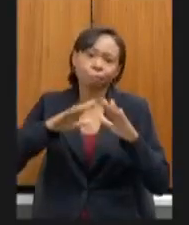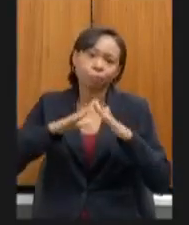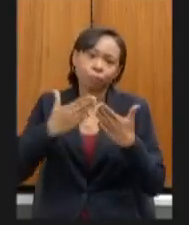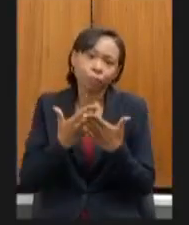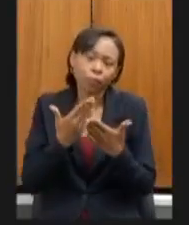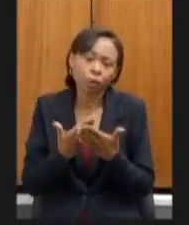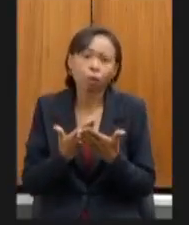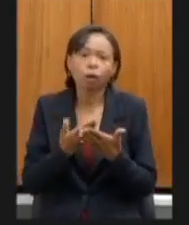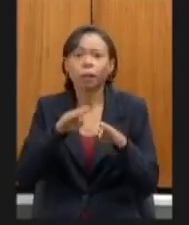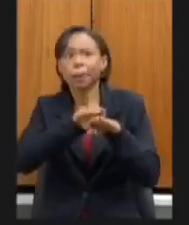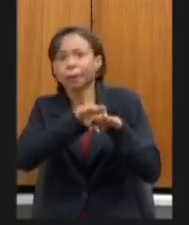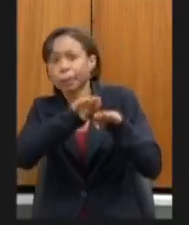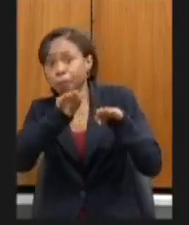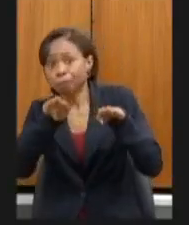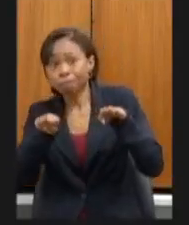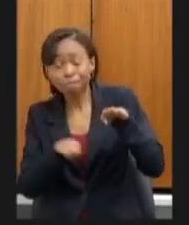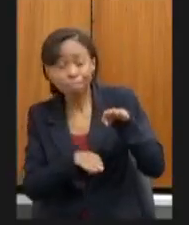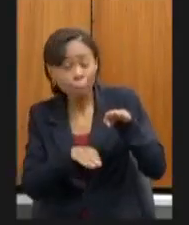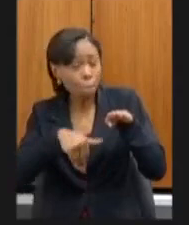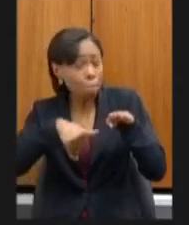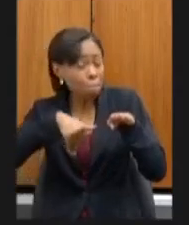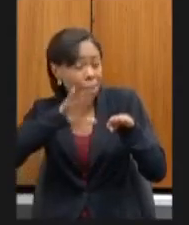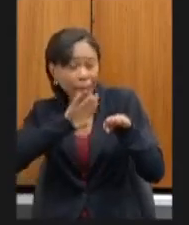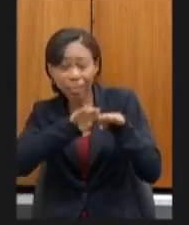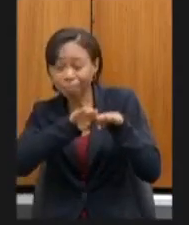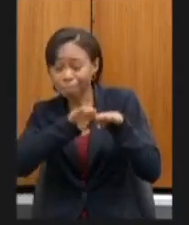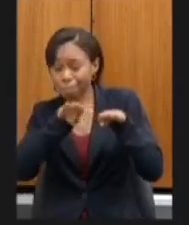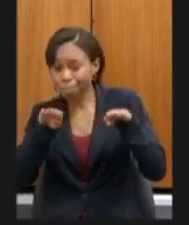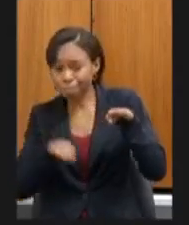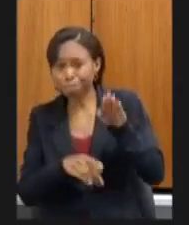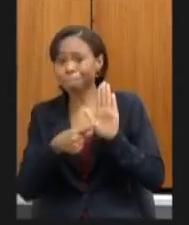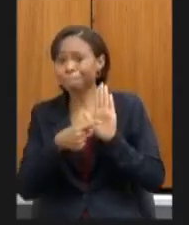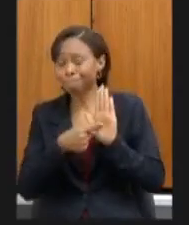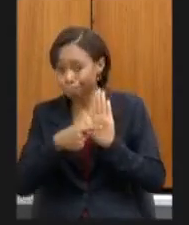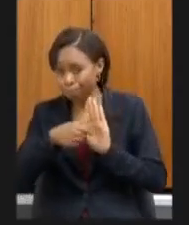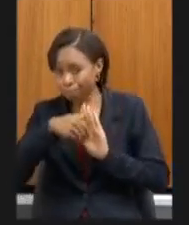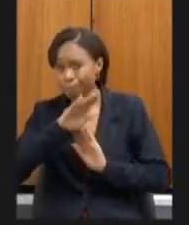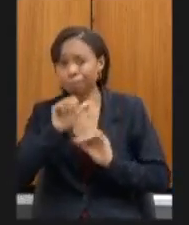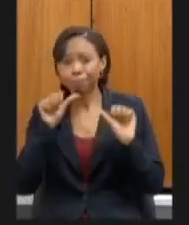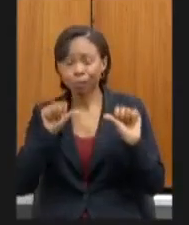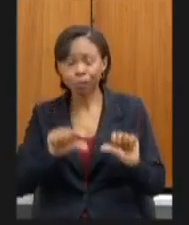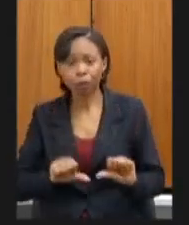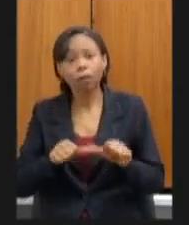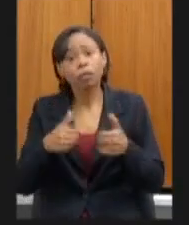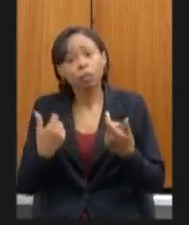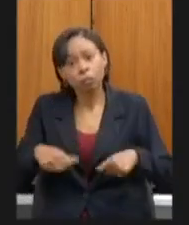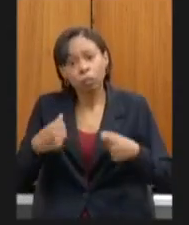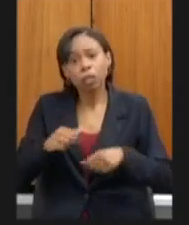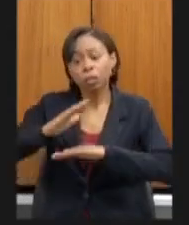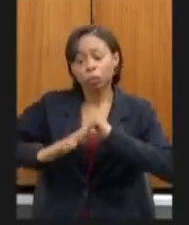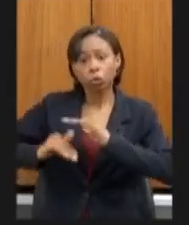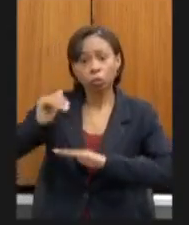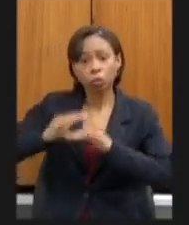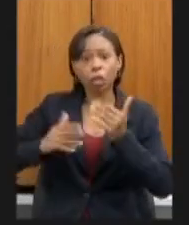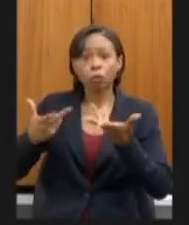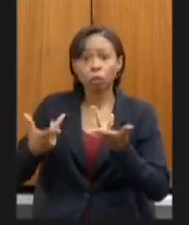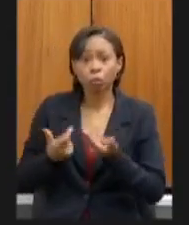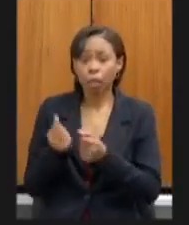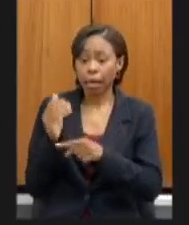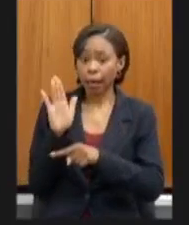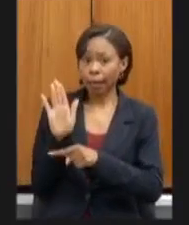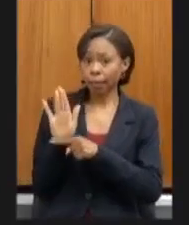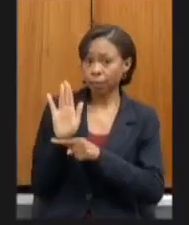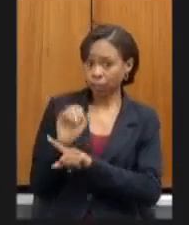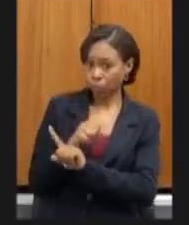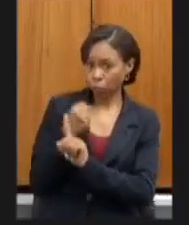desigualdades sociais o escancaramento dessas desigualdades e nós precisaremos de profissionais qualificados como os assistentes sociais e psicólogos para